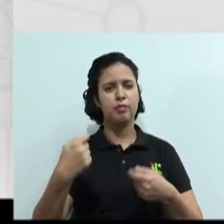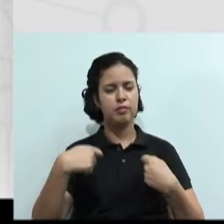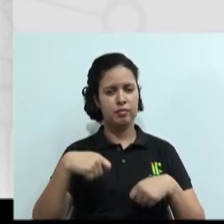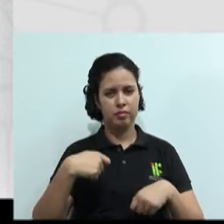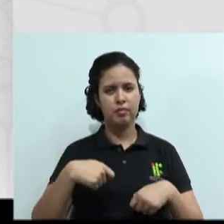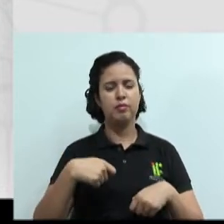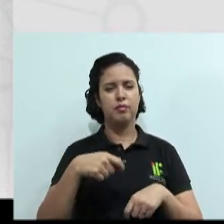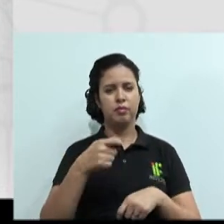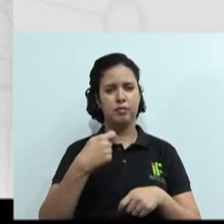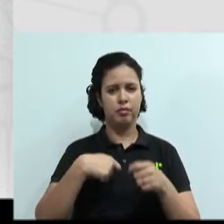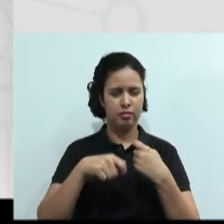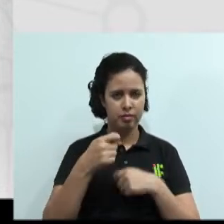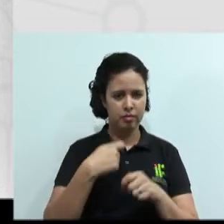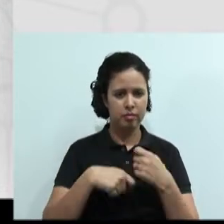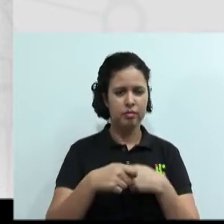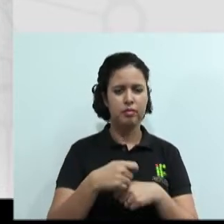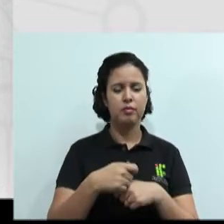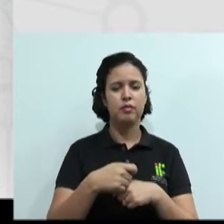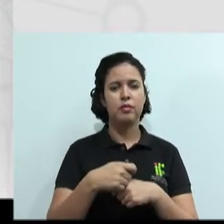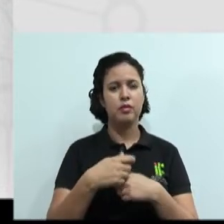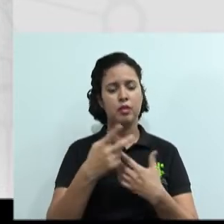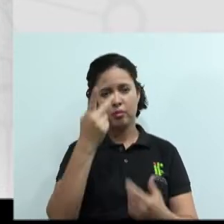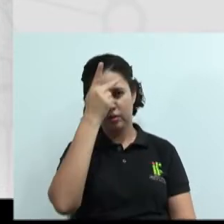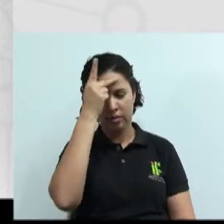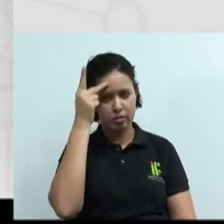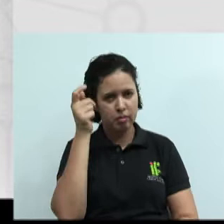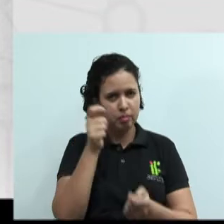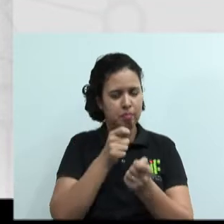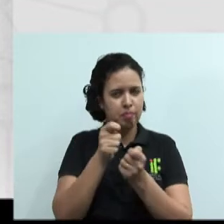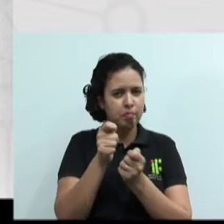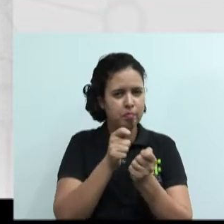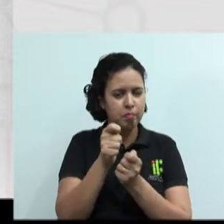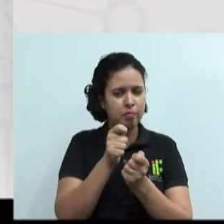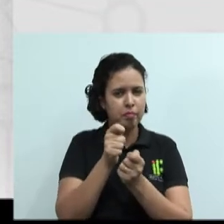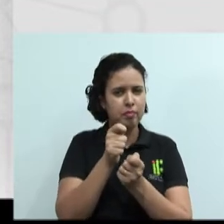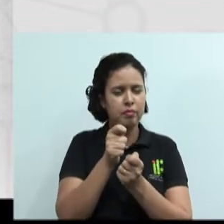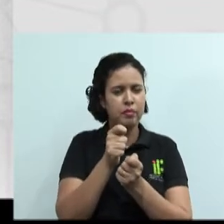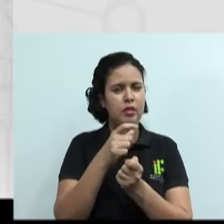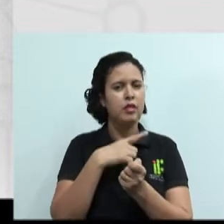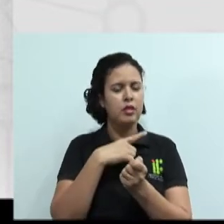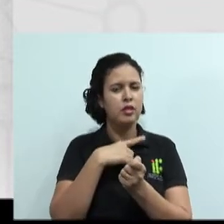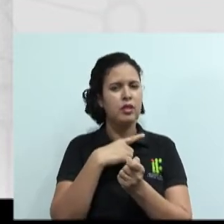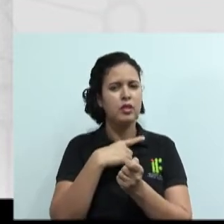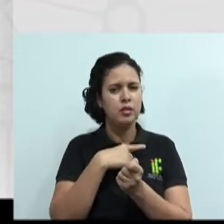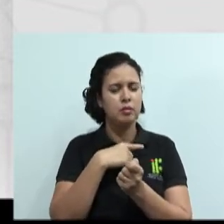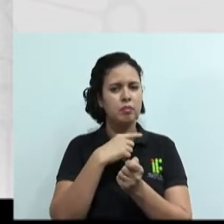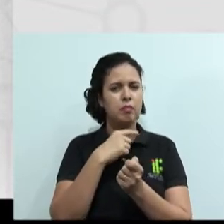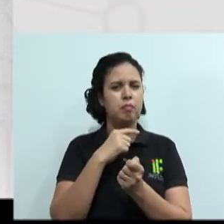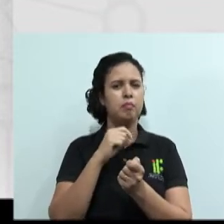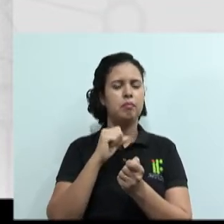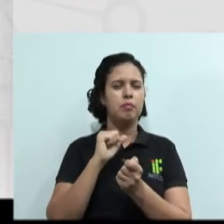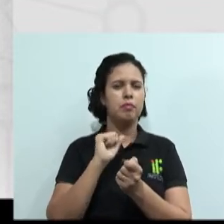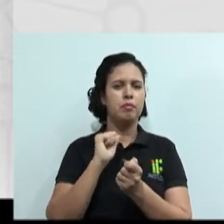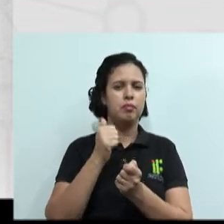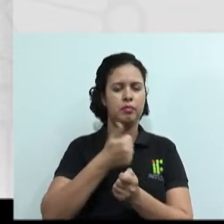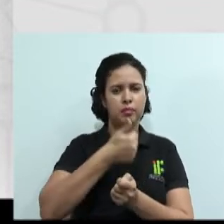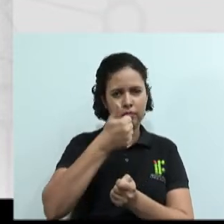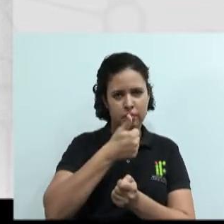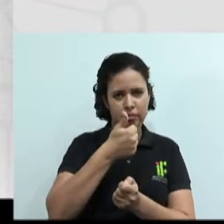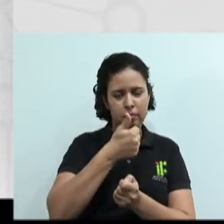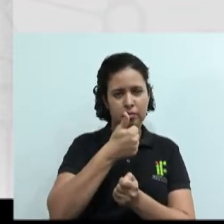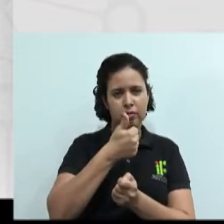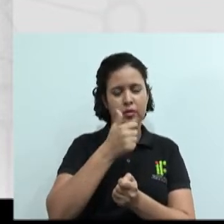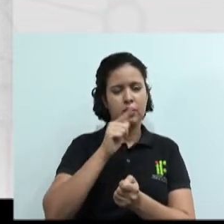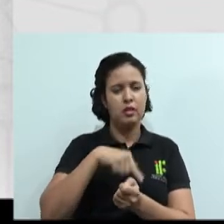administrado. E aquele que controlar a situação terá uma vantagem sobre o outro, que vai estar, com certeza,